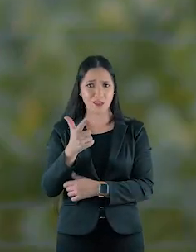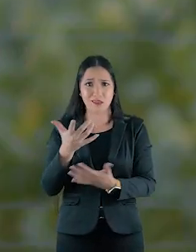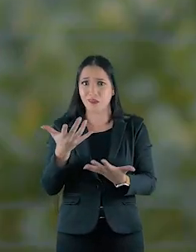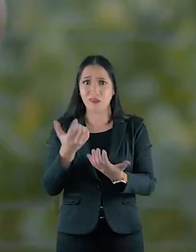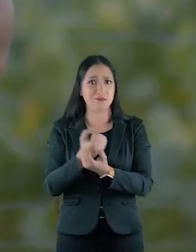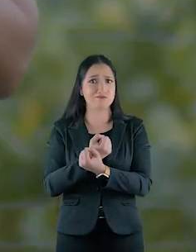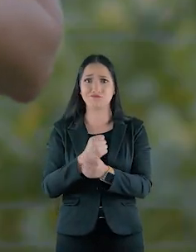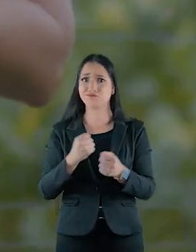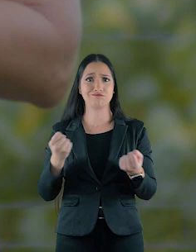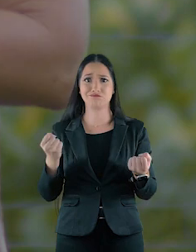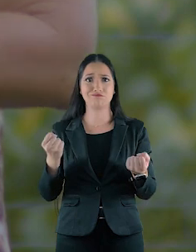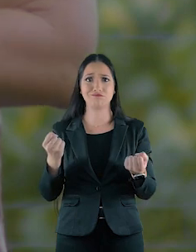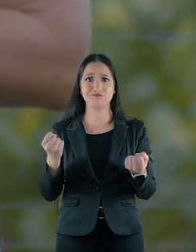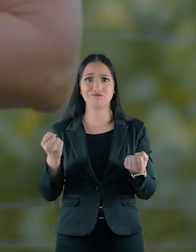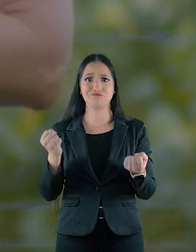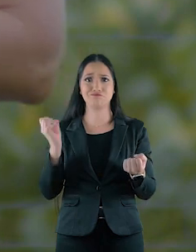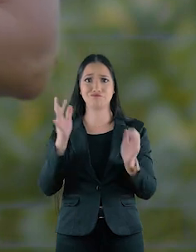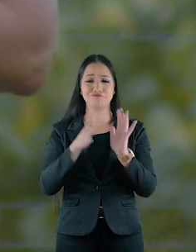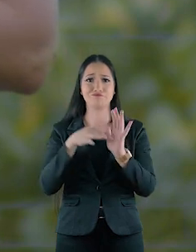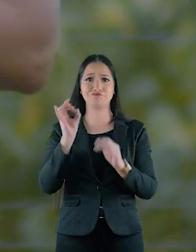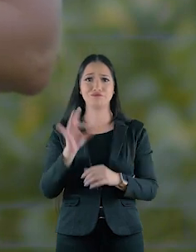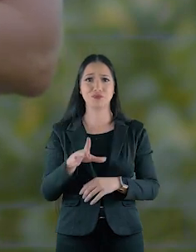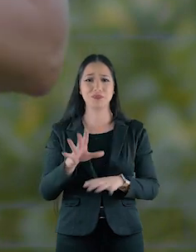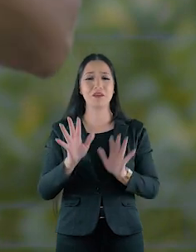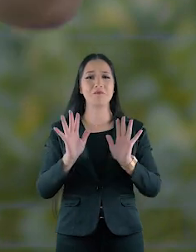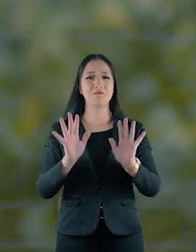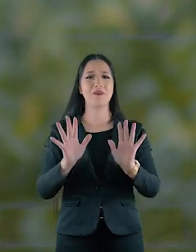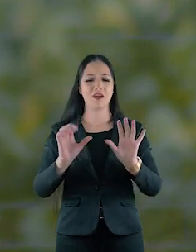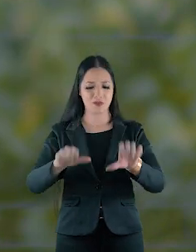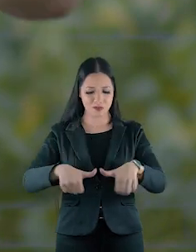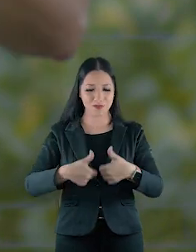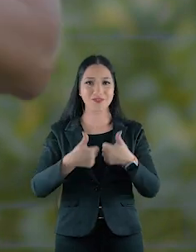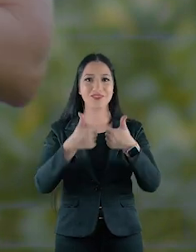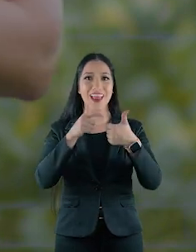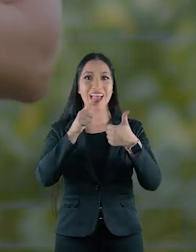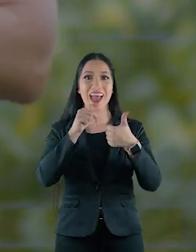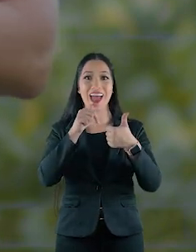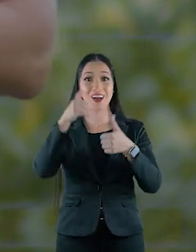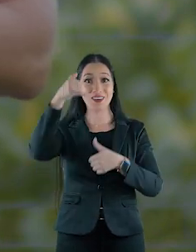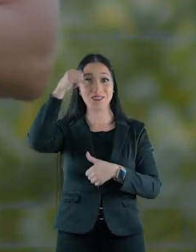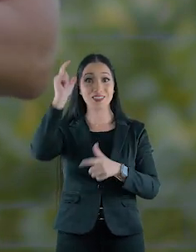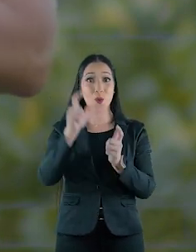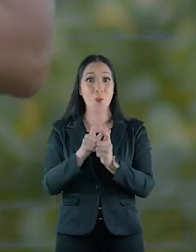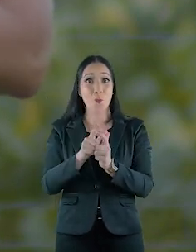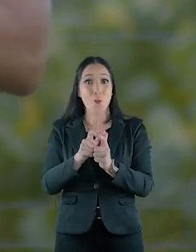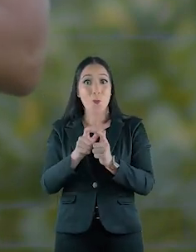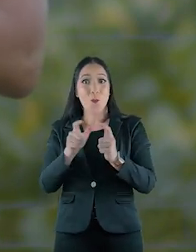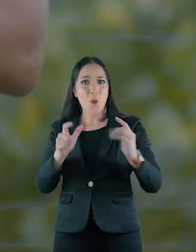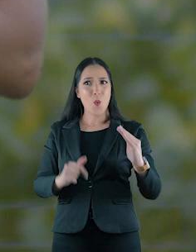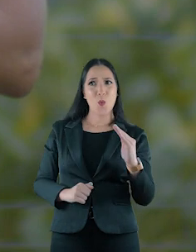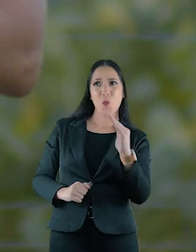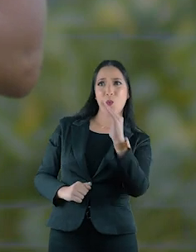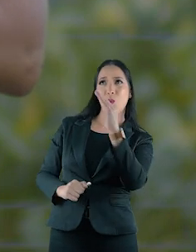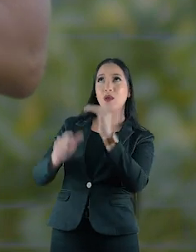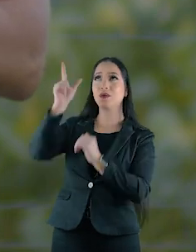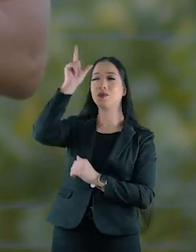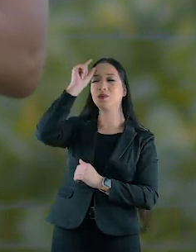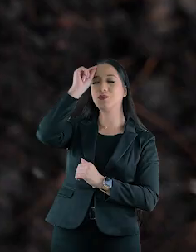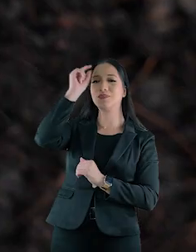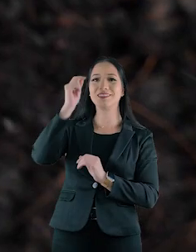água, na realidade, não tem valor. E graças a essa recuperação, a água da fazenda aumentou.